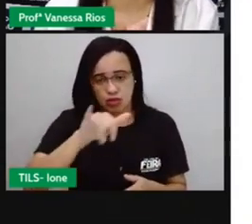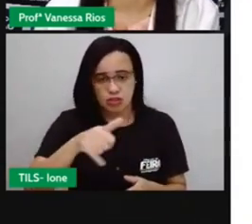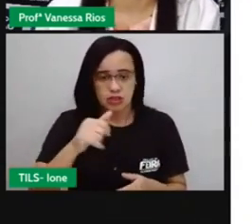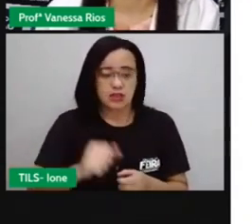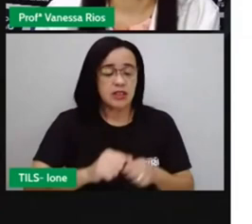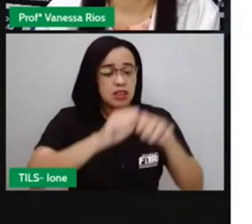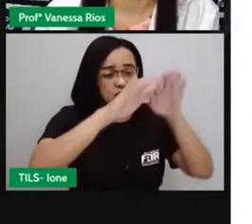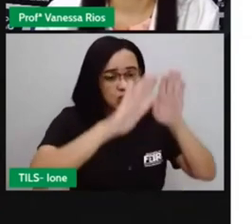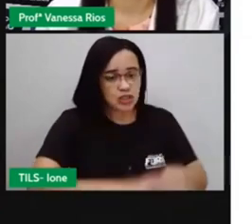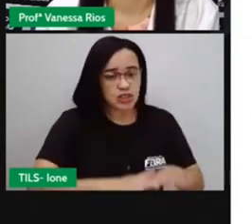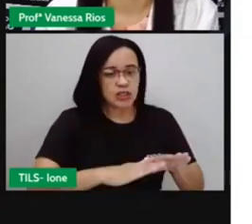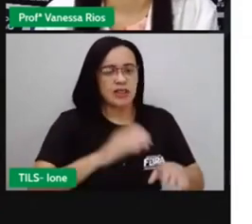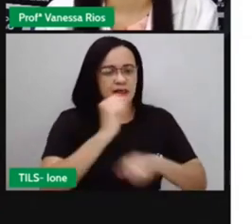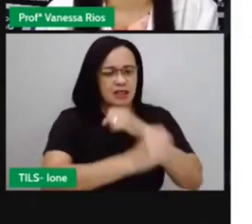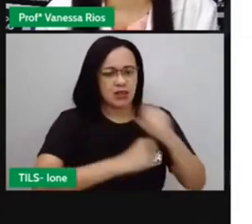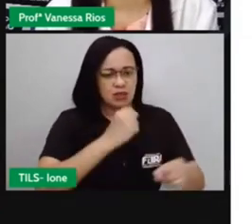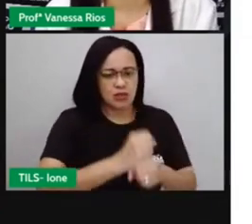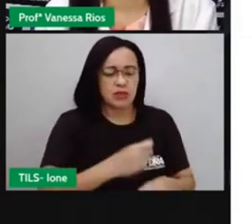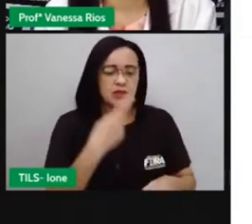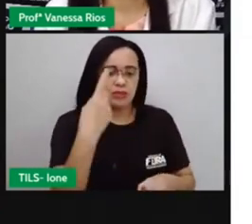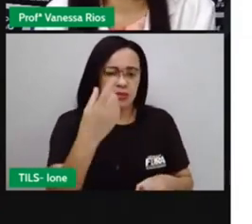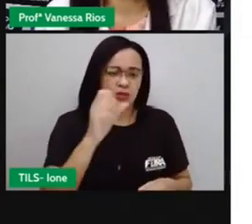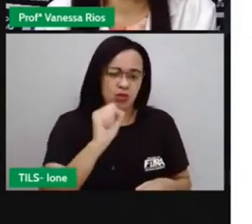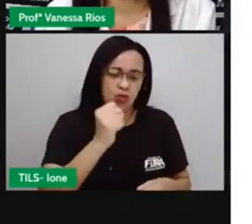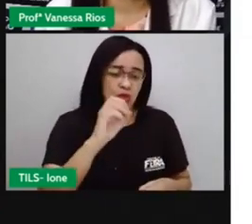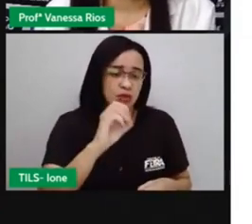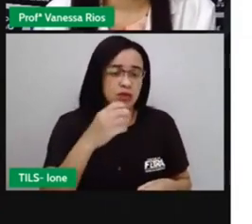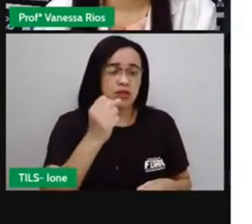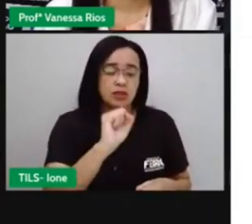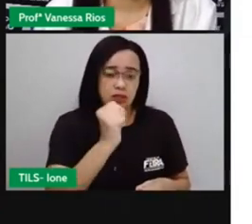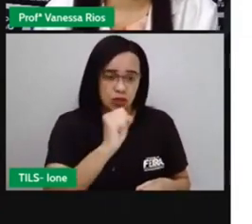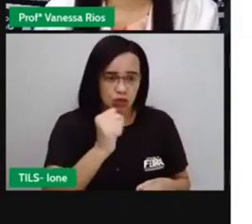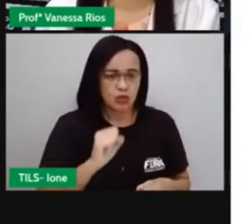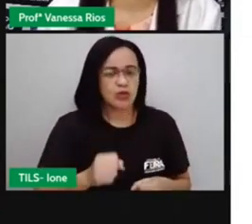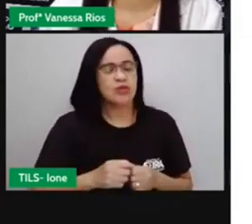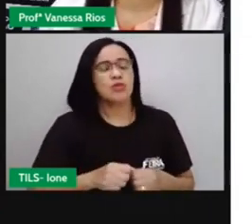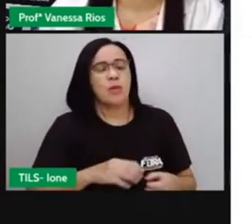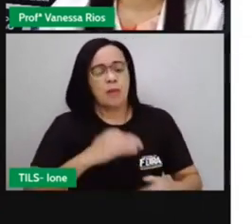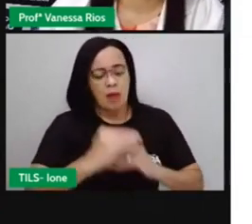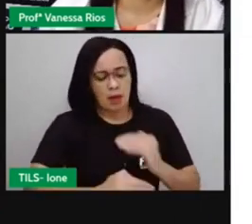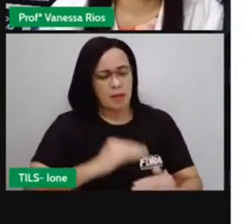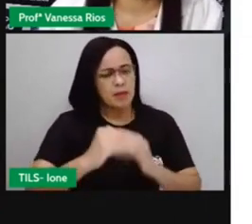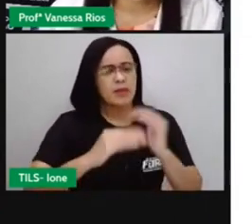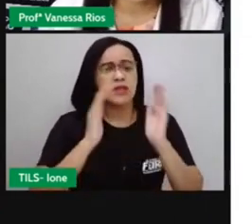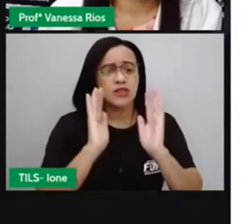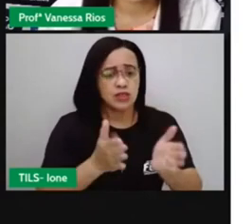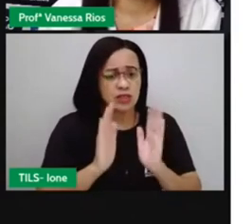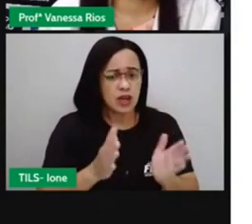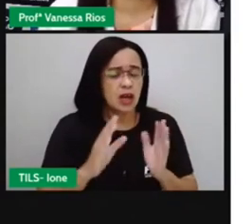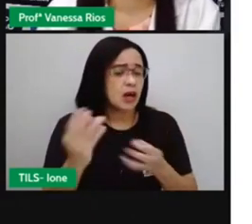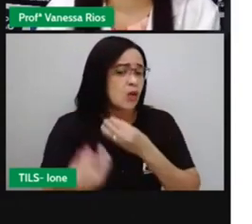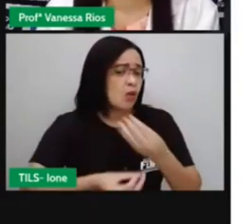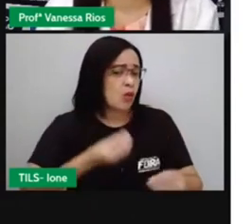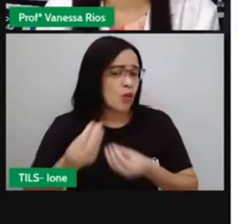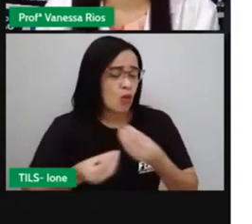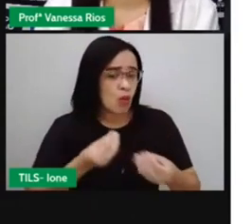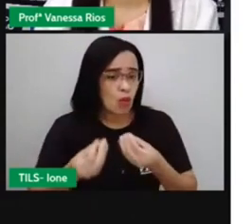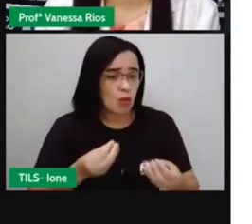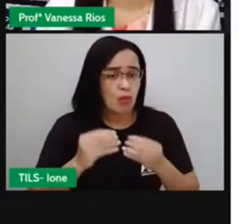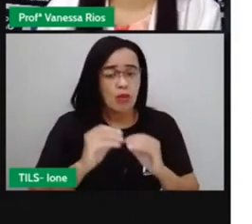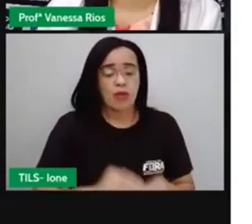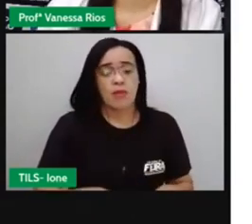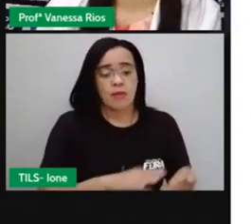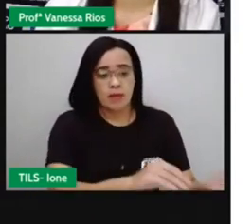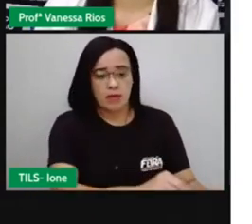já estudou aí na aula anterior como esse processo aconteceu e quais os motivos levaram, né? A família real,